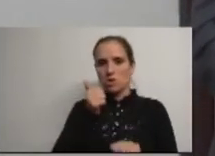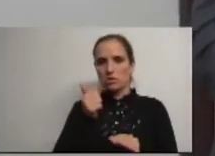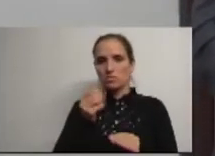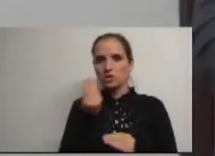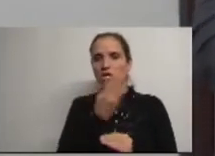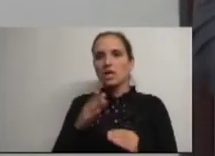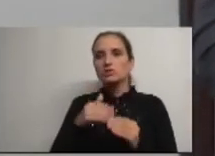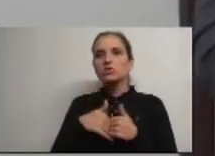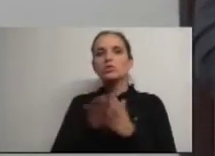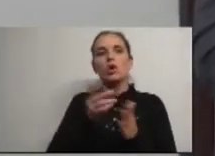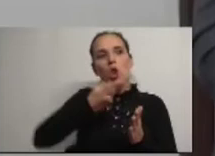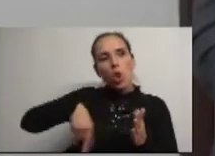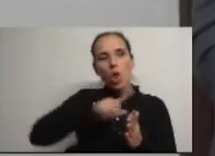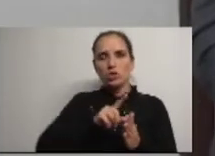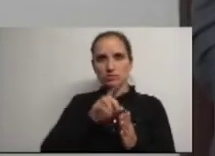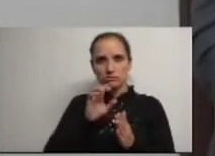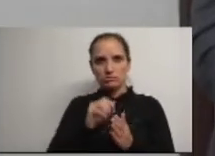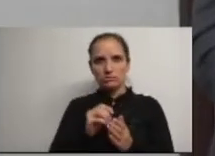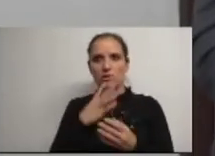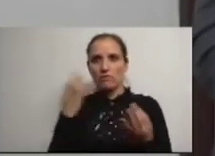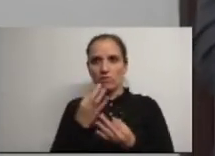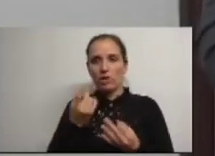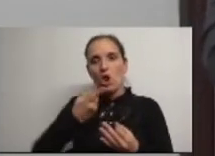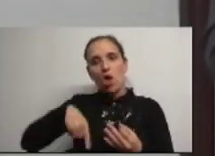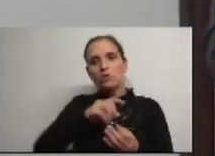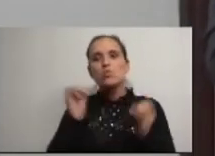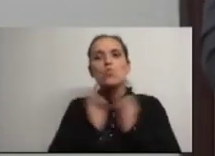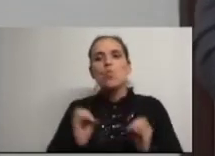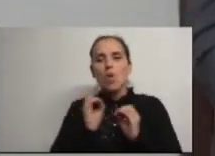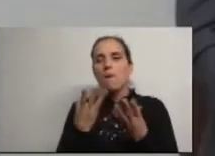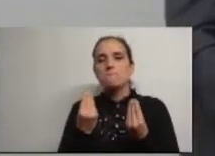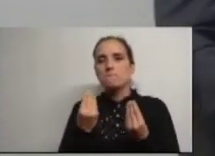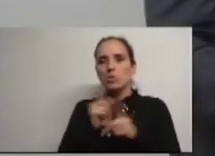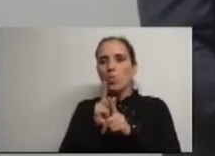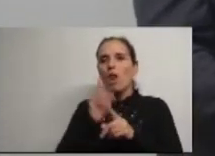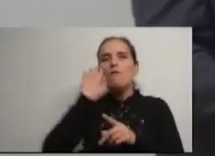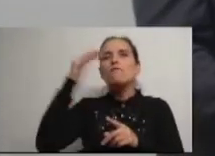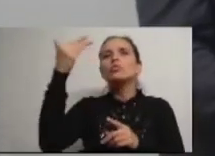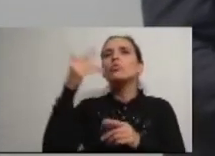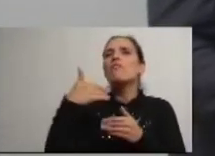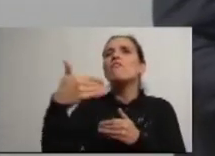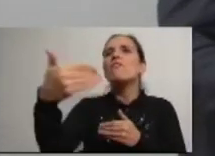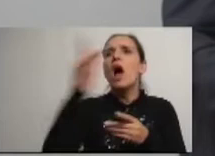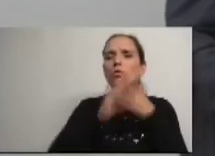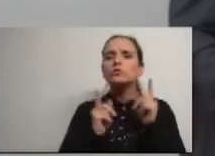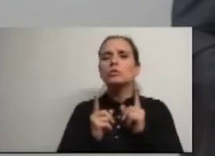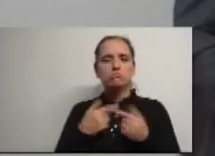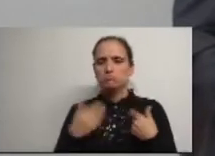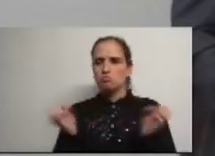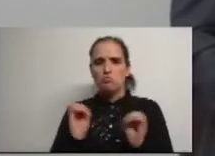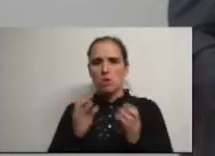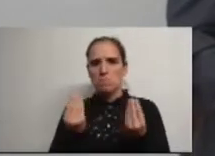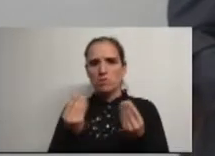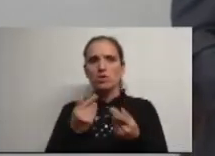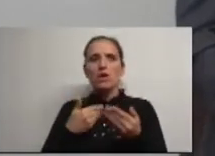as crianças do nosso Conselho. E nós não temos medo de enfrentar o futuro e de traçar